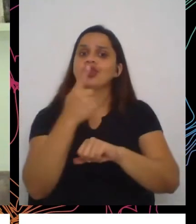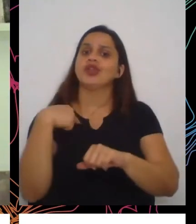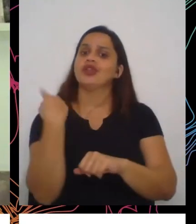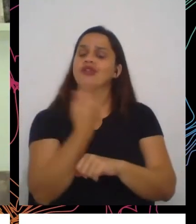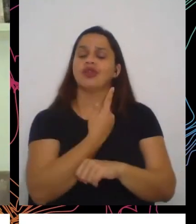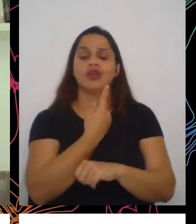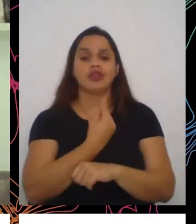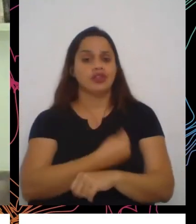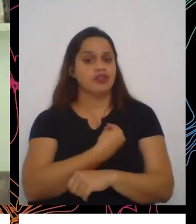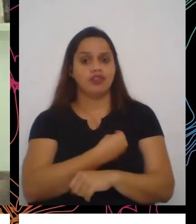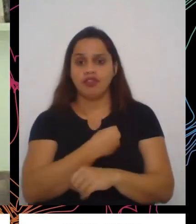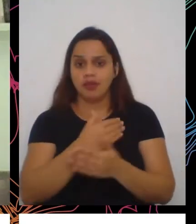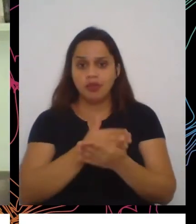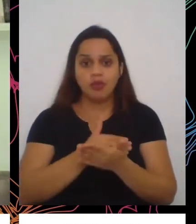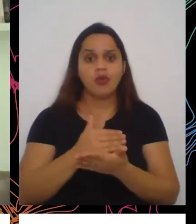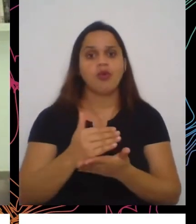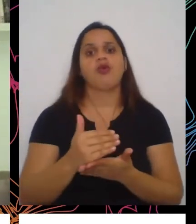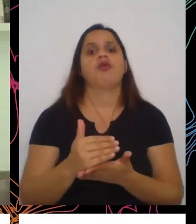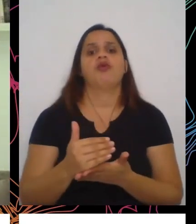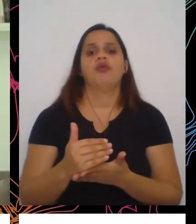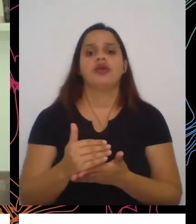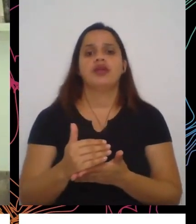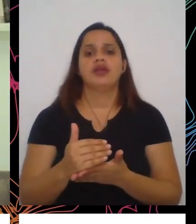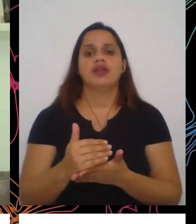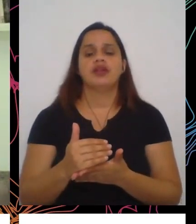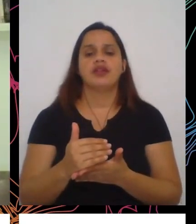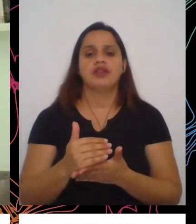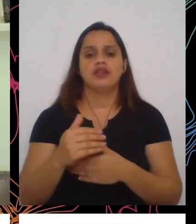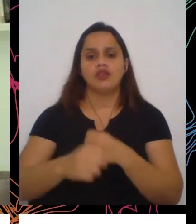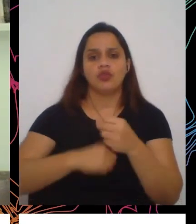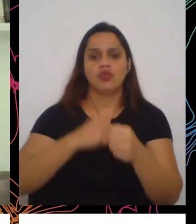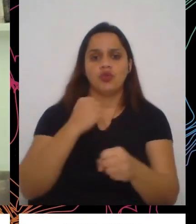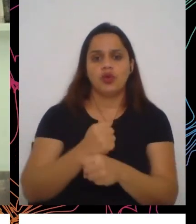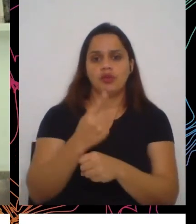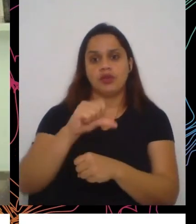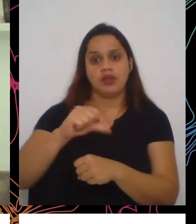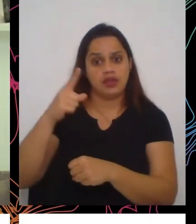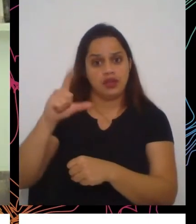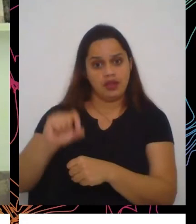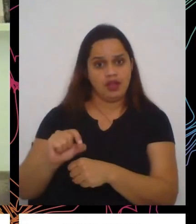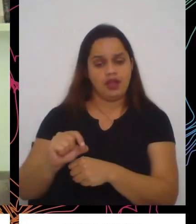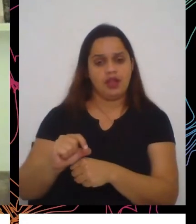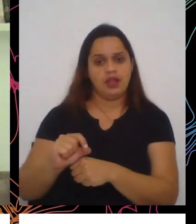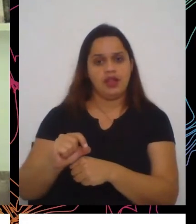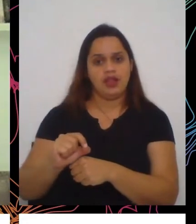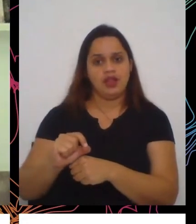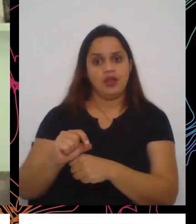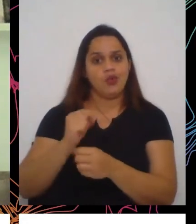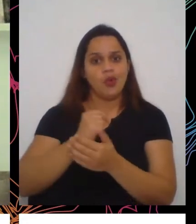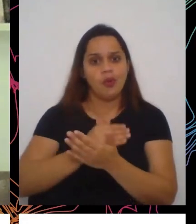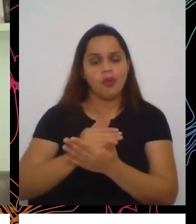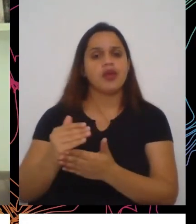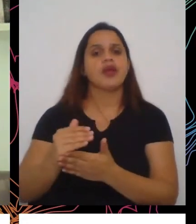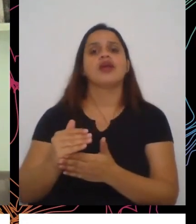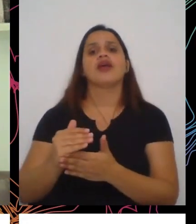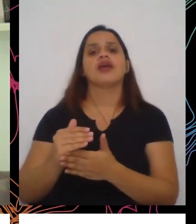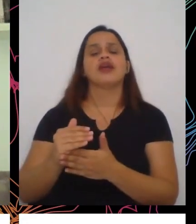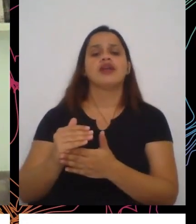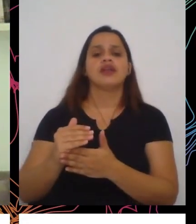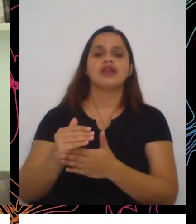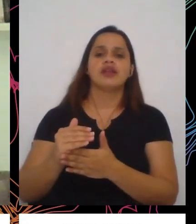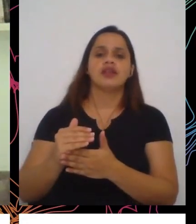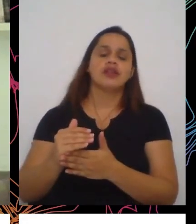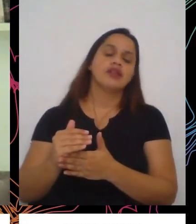no início da década de 10, no início dos anos 2000. Hoje, a taxa de